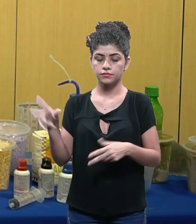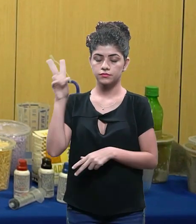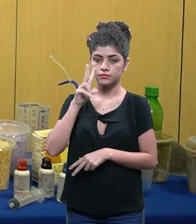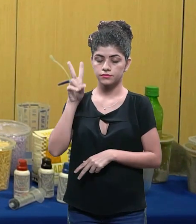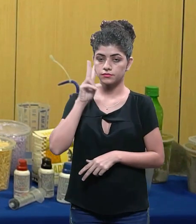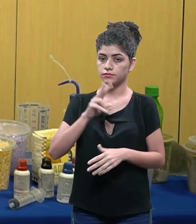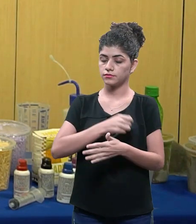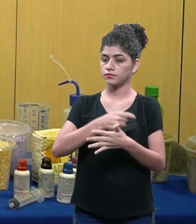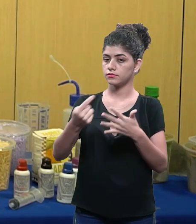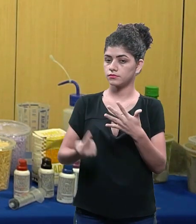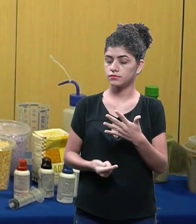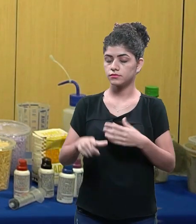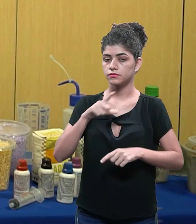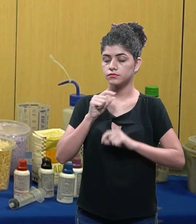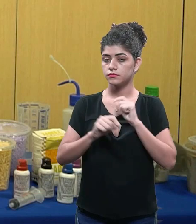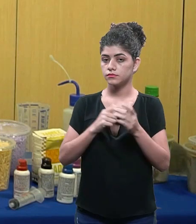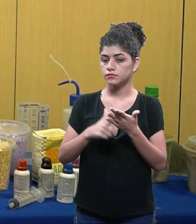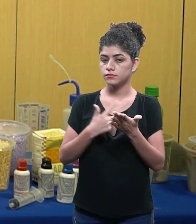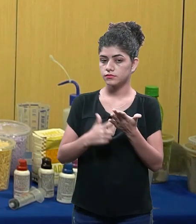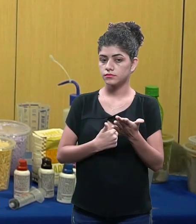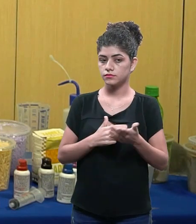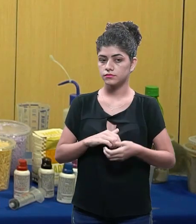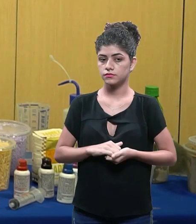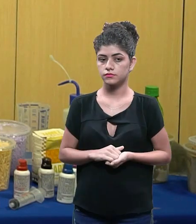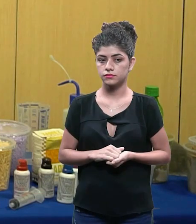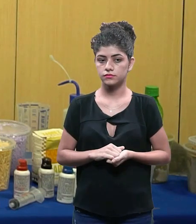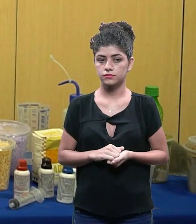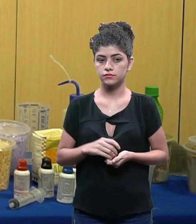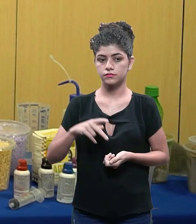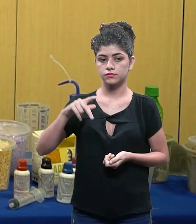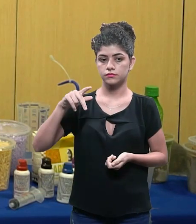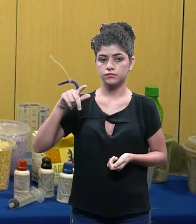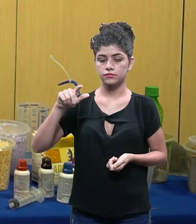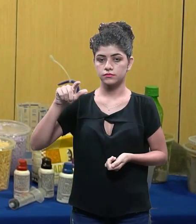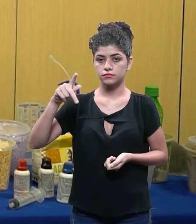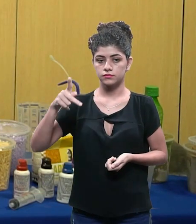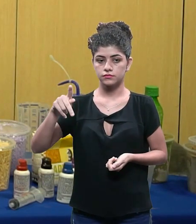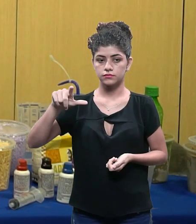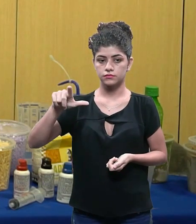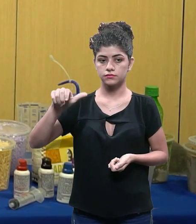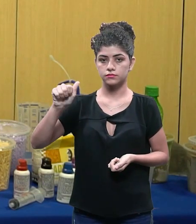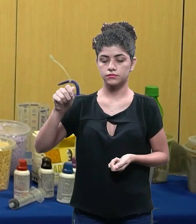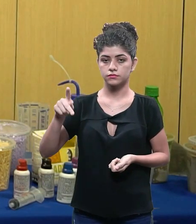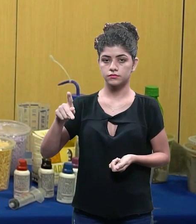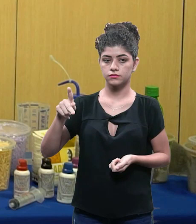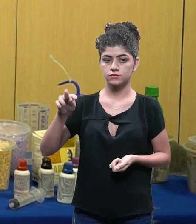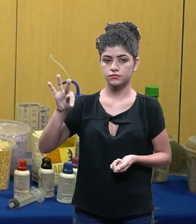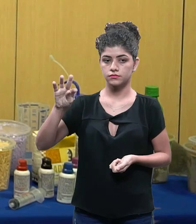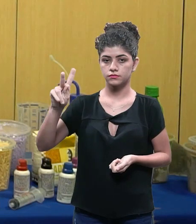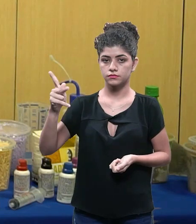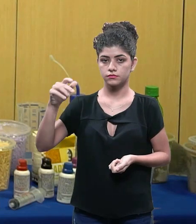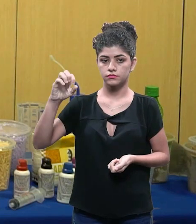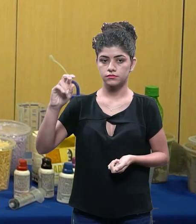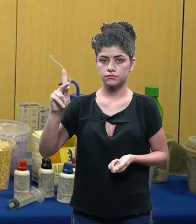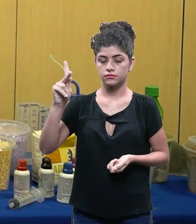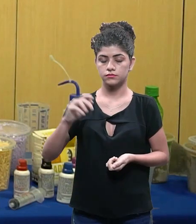vocês a lerem lá no material teórico, temos a metodologia da Parcheck, que ela desenvolveu etapas para te desenvolver projetos